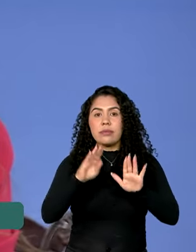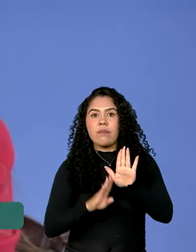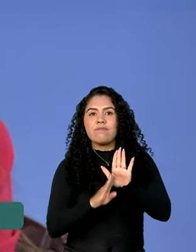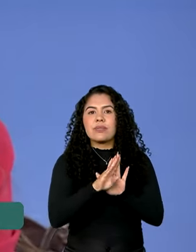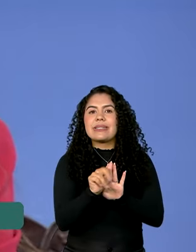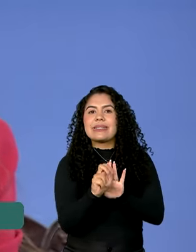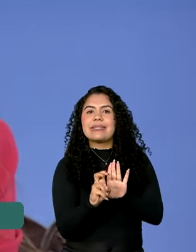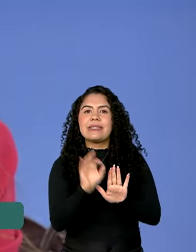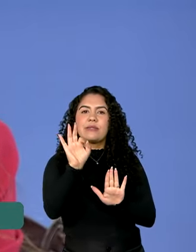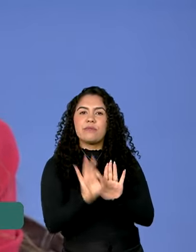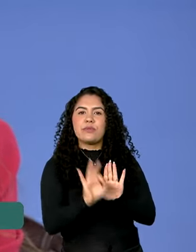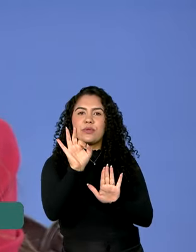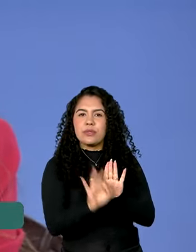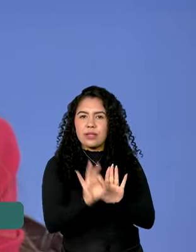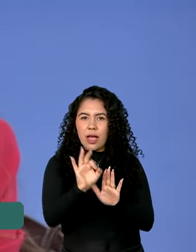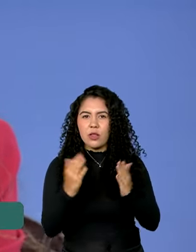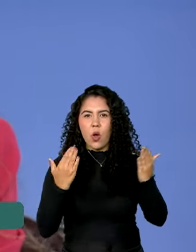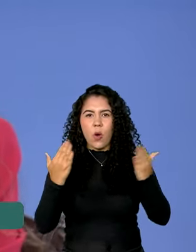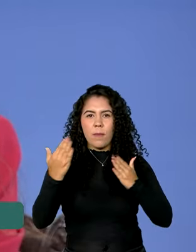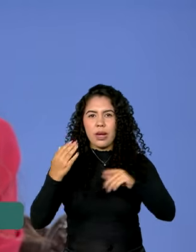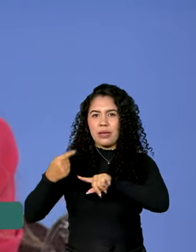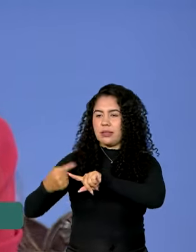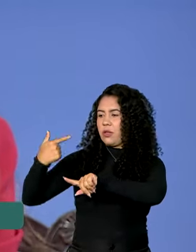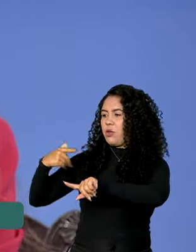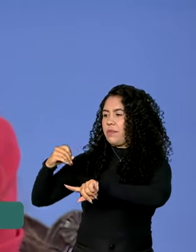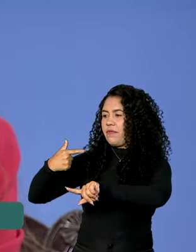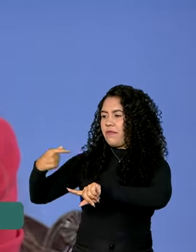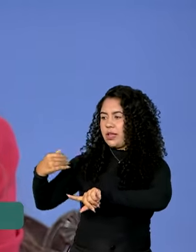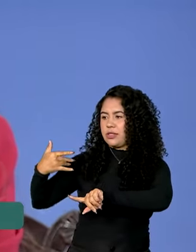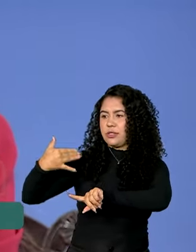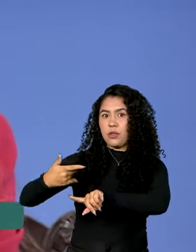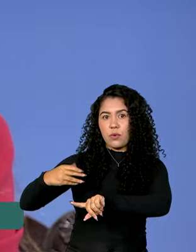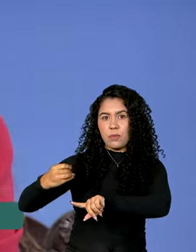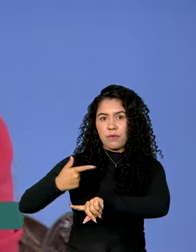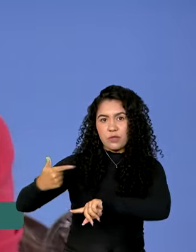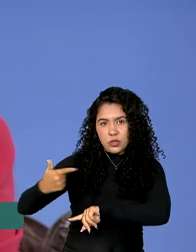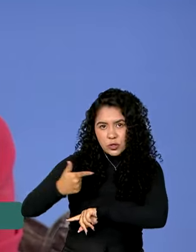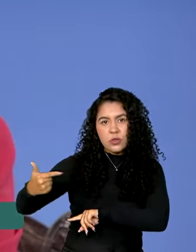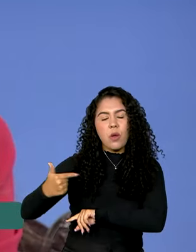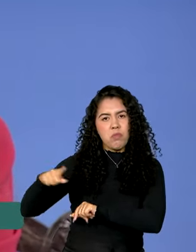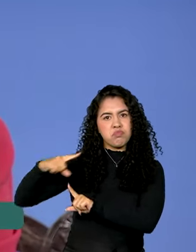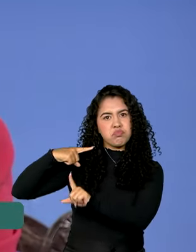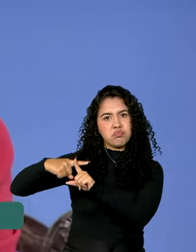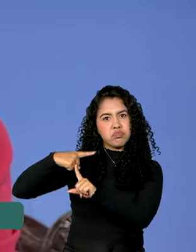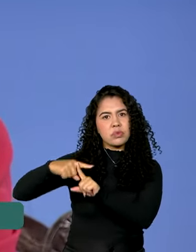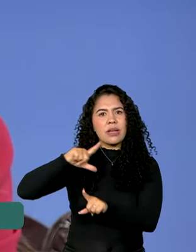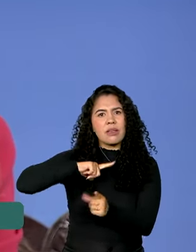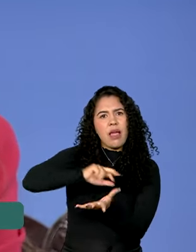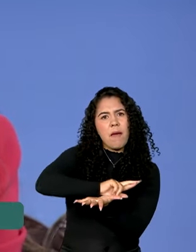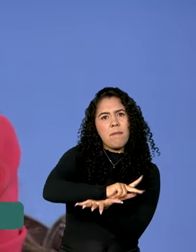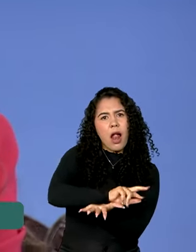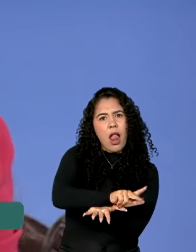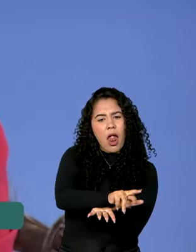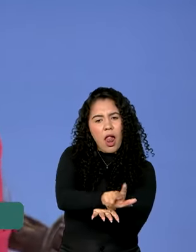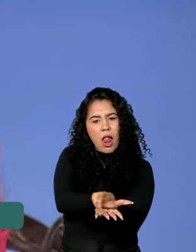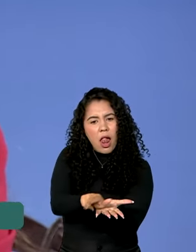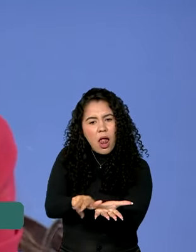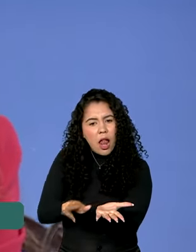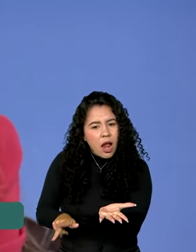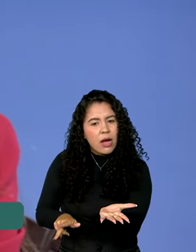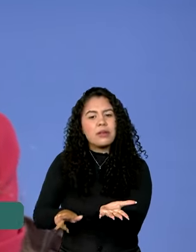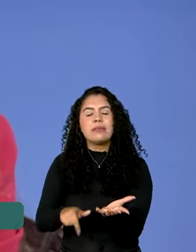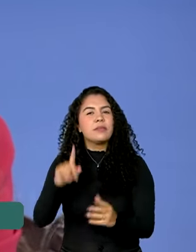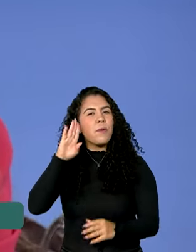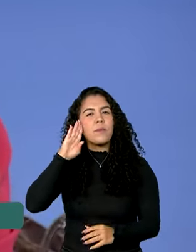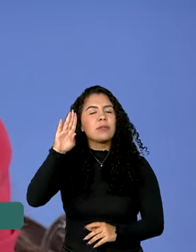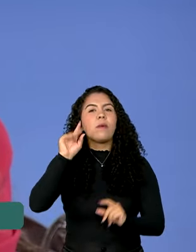a 2022. Então, é um comércio que está mostrando seu vigor. É um comércio diversificado e, principalmente, que eu